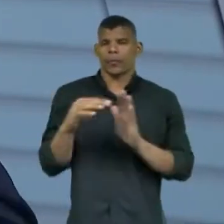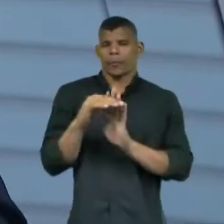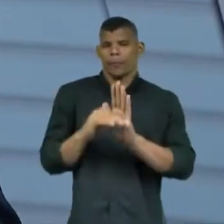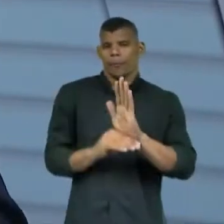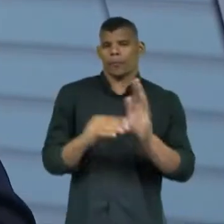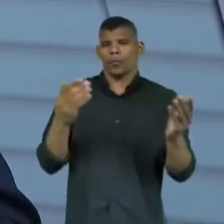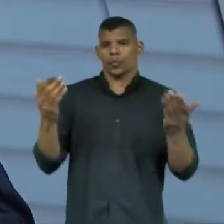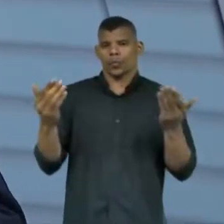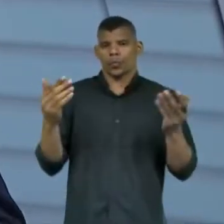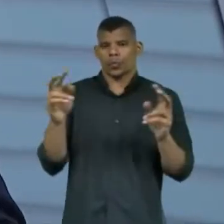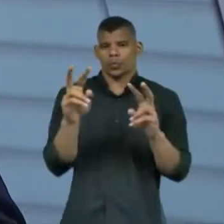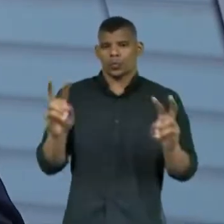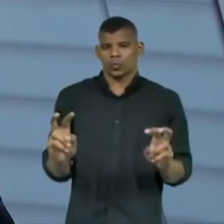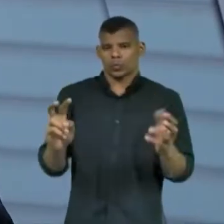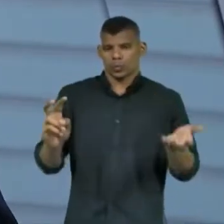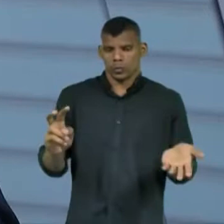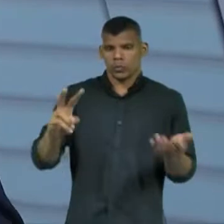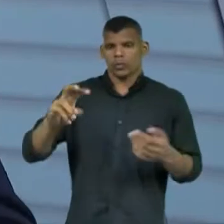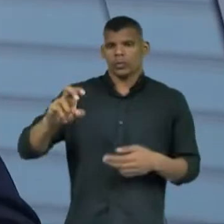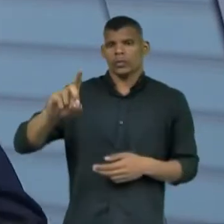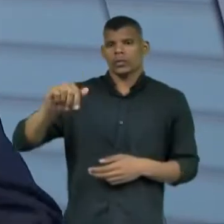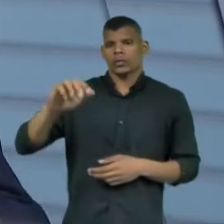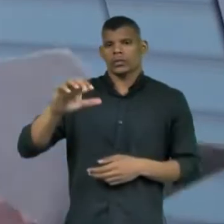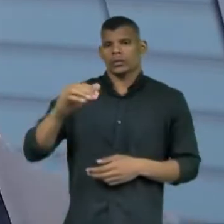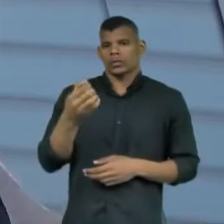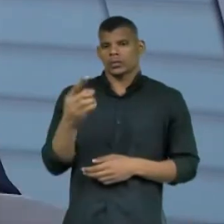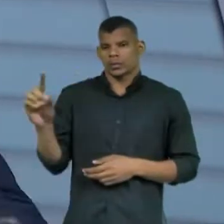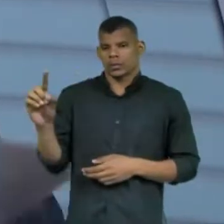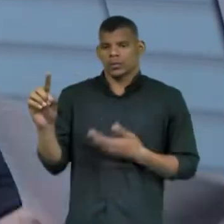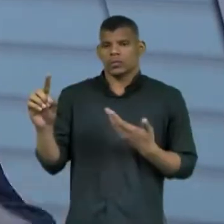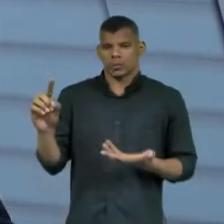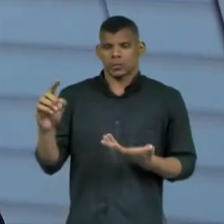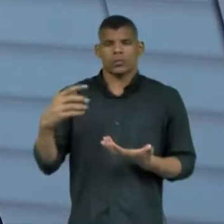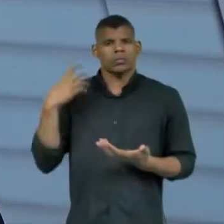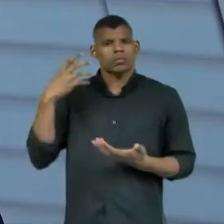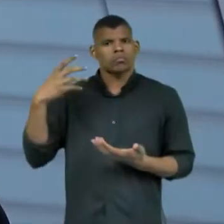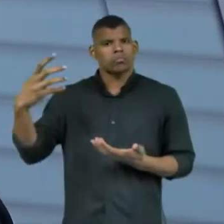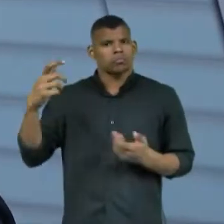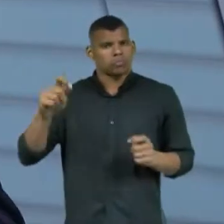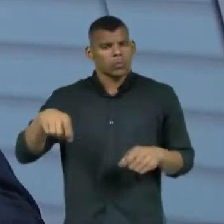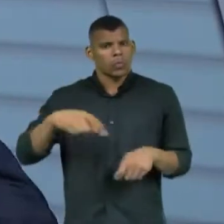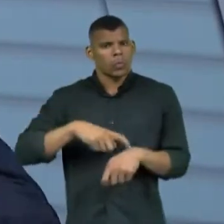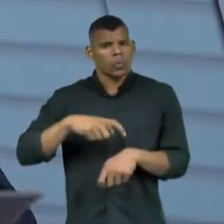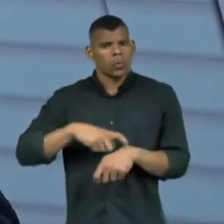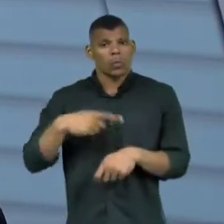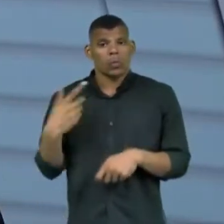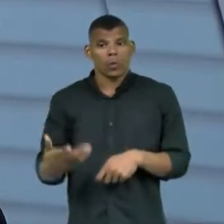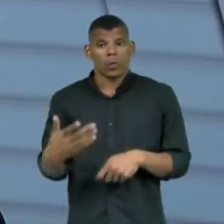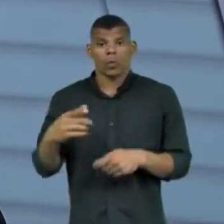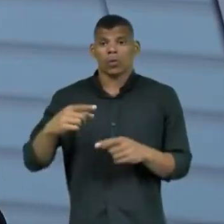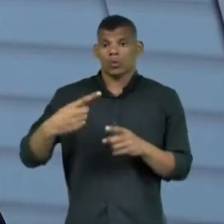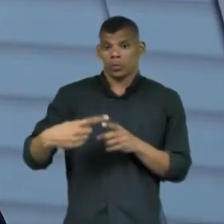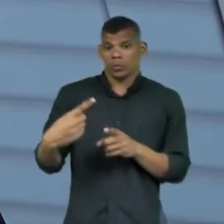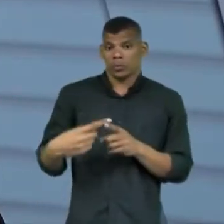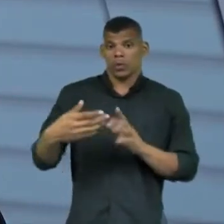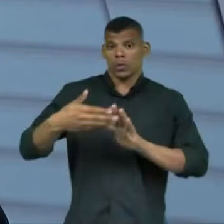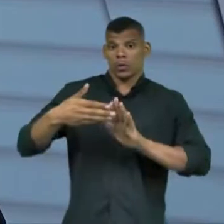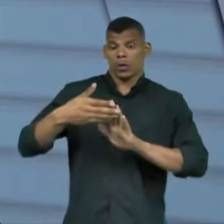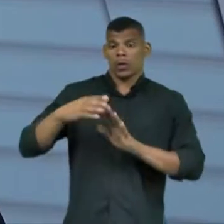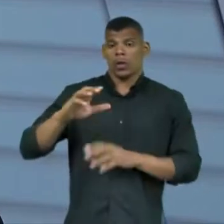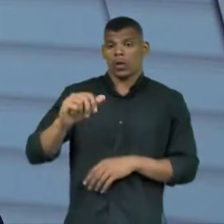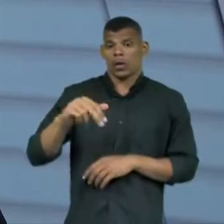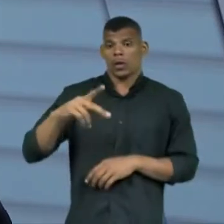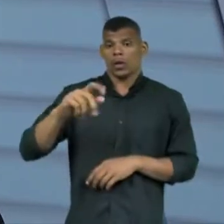não pode, quais são as proibições, quais são as vedações, o carro de som está liberado até que horas, porque a campanha de fato começou.